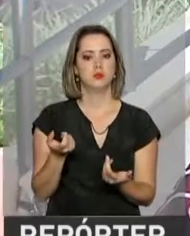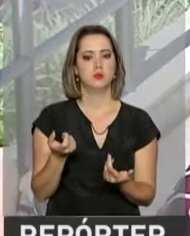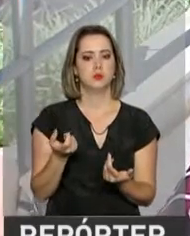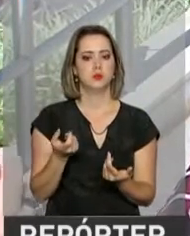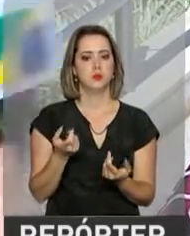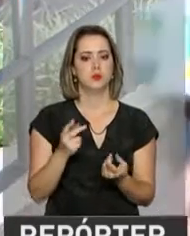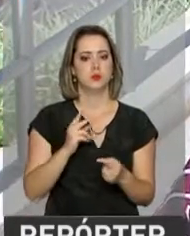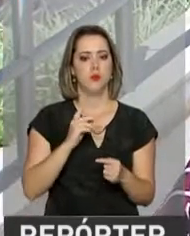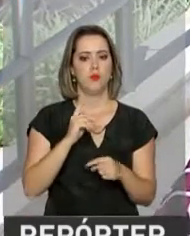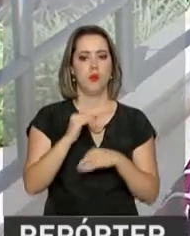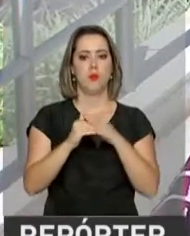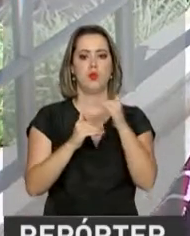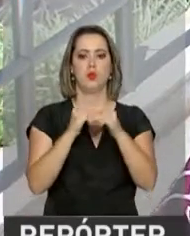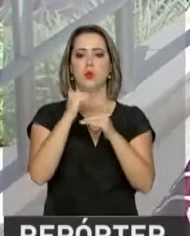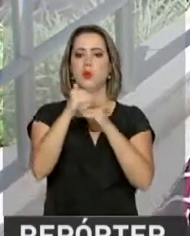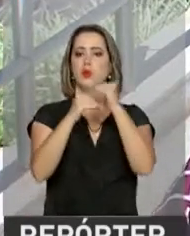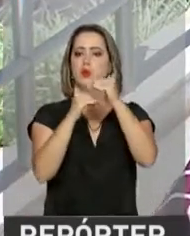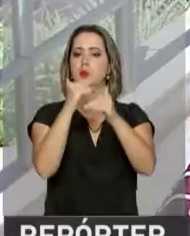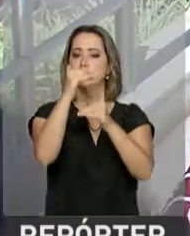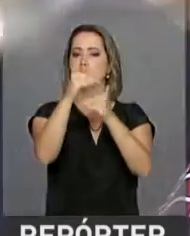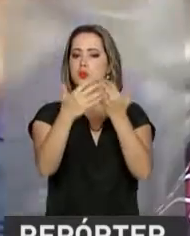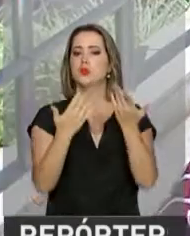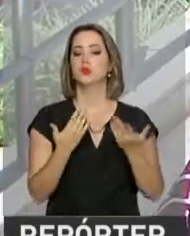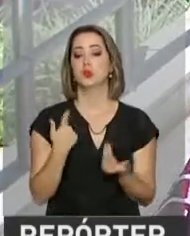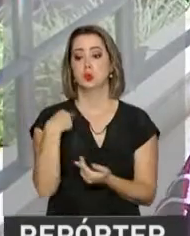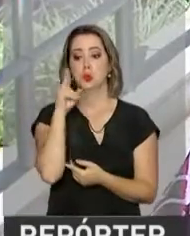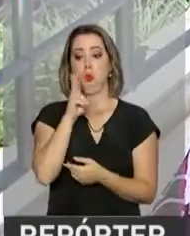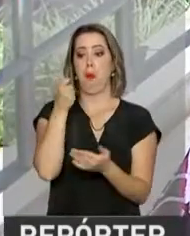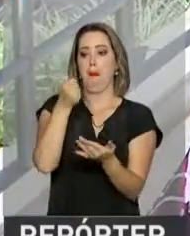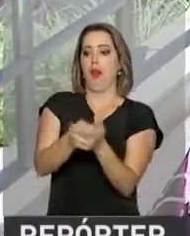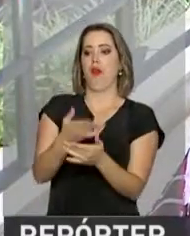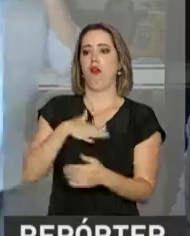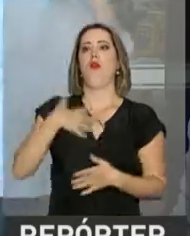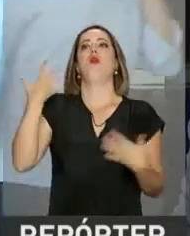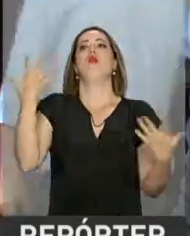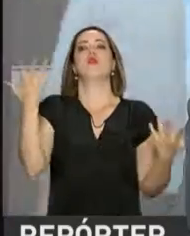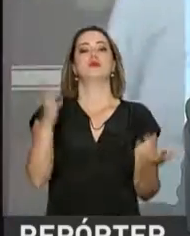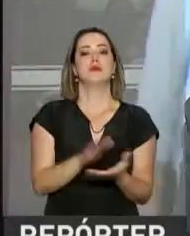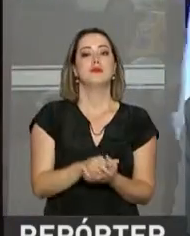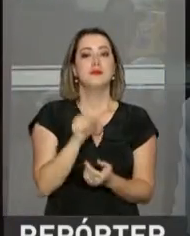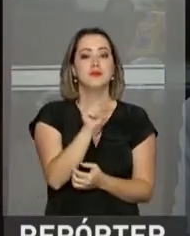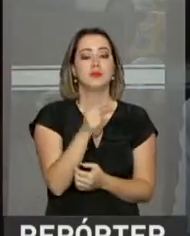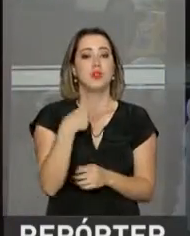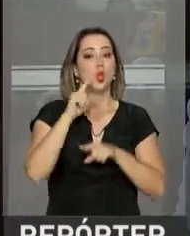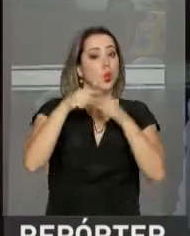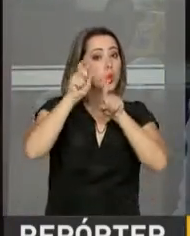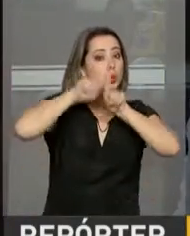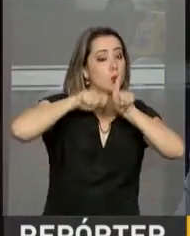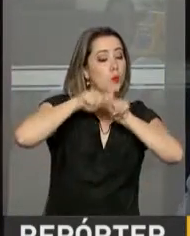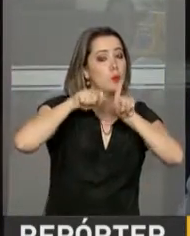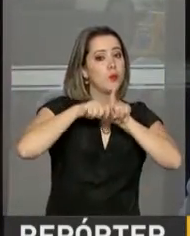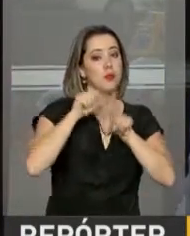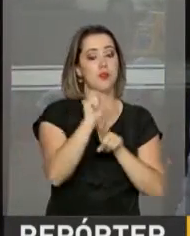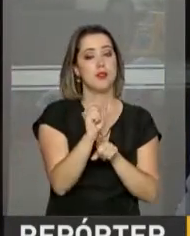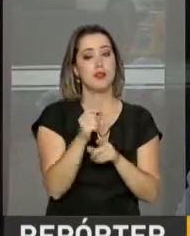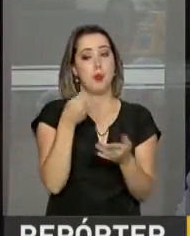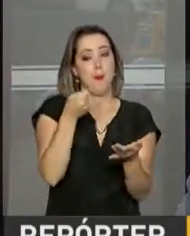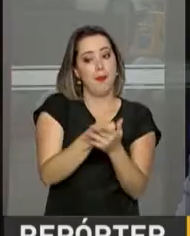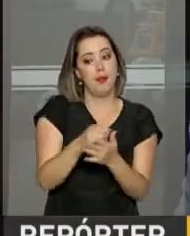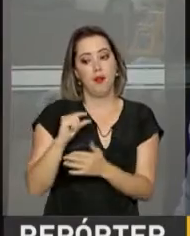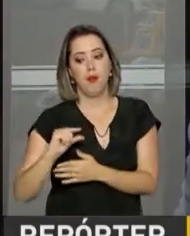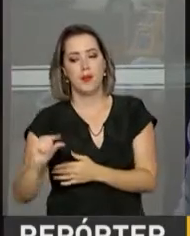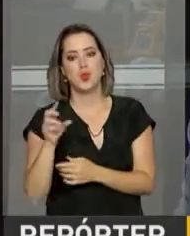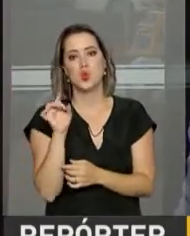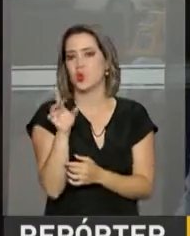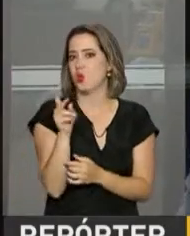E a conta aumentou muito? Só aumentou, só aumentou, só aumentou. Quando eu fui pagar, eu quase desmaiei. A partir do mês que vem, o temido pagamento mínimo só vai